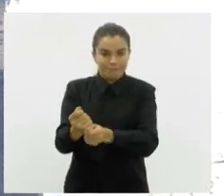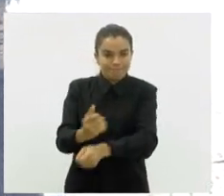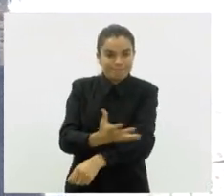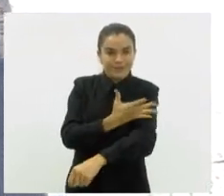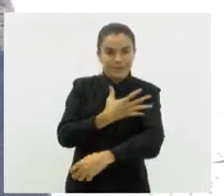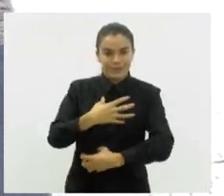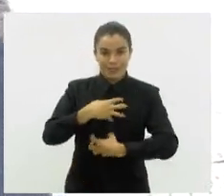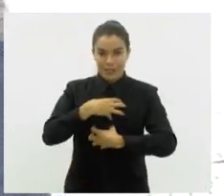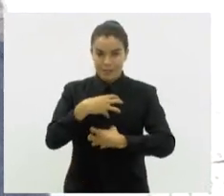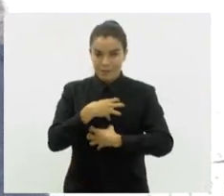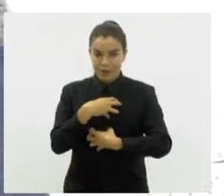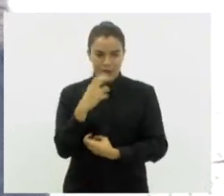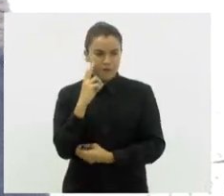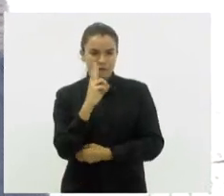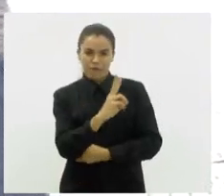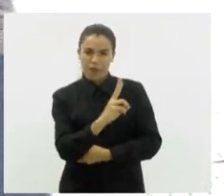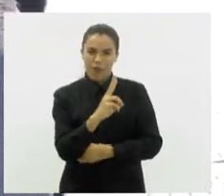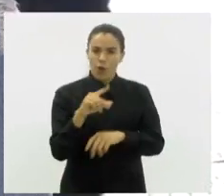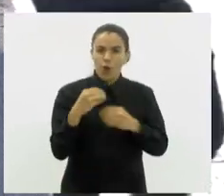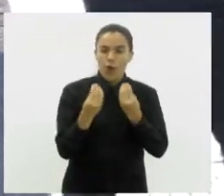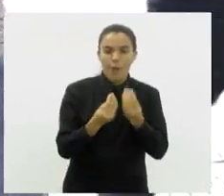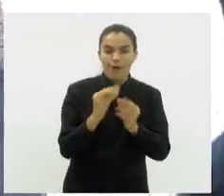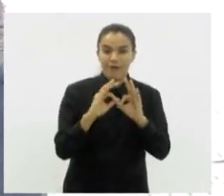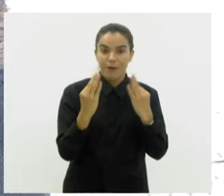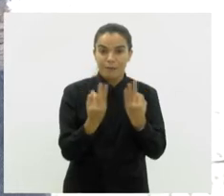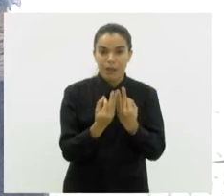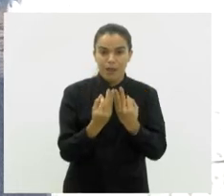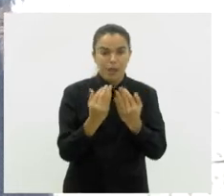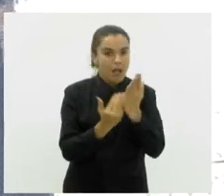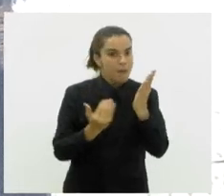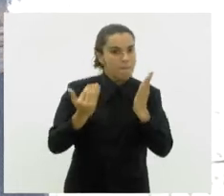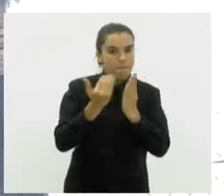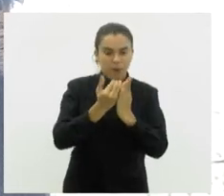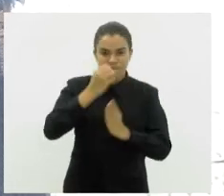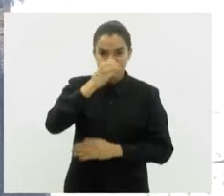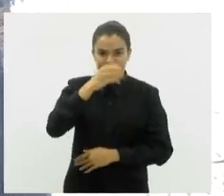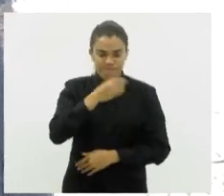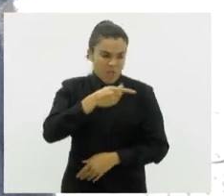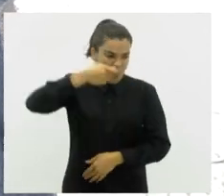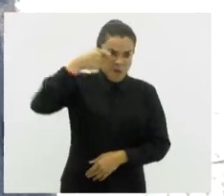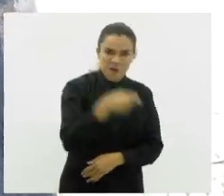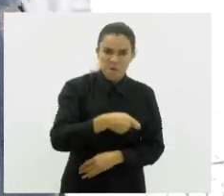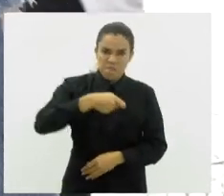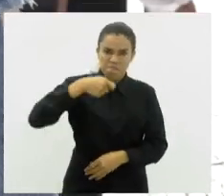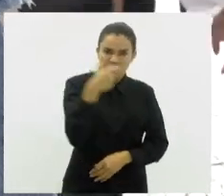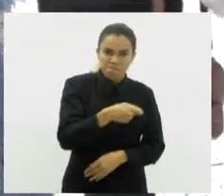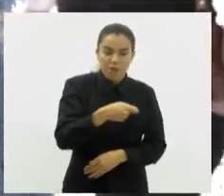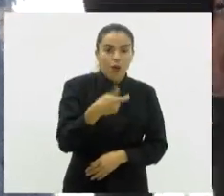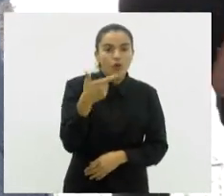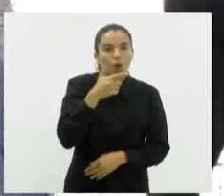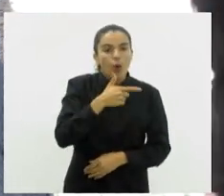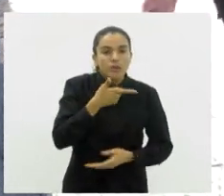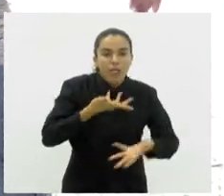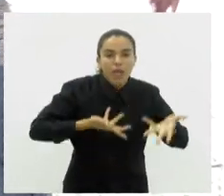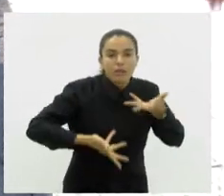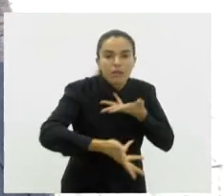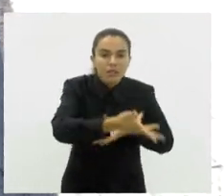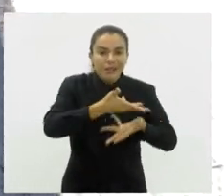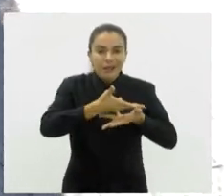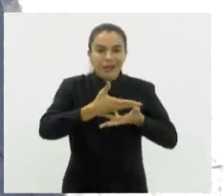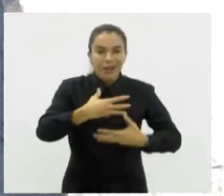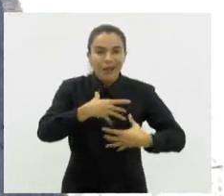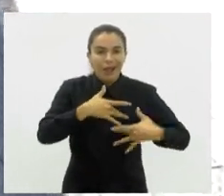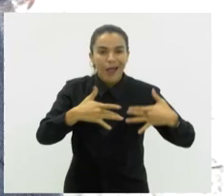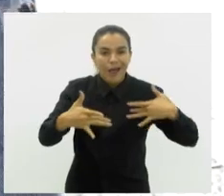criança é agressiva, às vezes os pais se tornam até muito mais agressivos na correção, porque não conseguem ter afeto, porque essa criança não